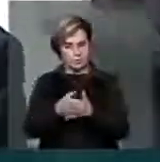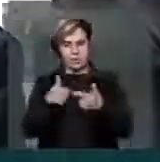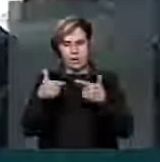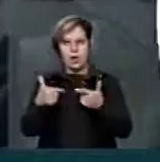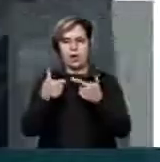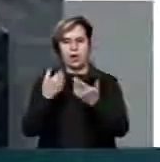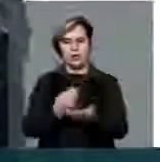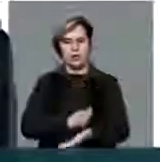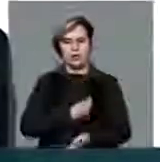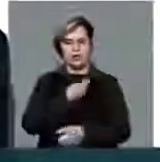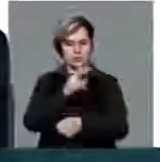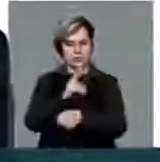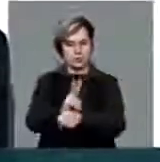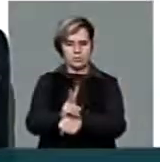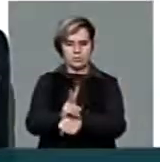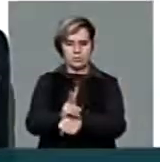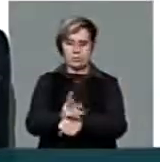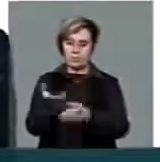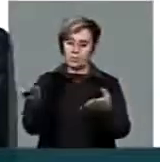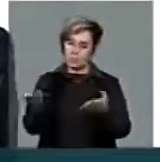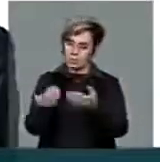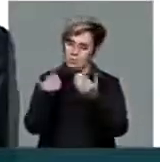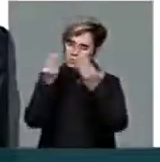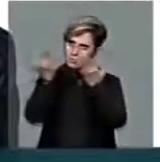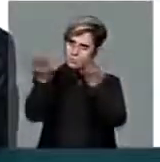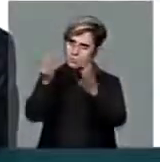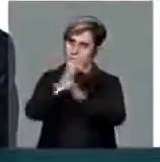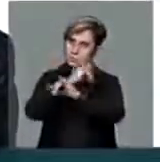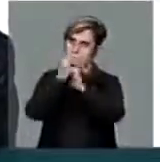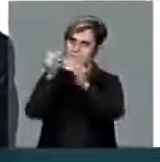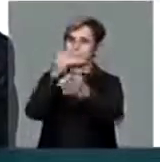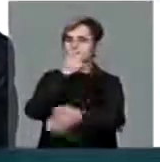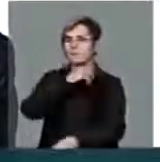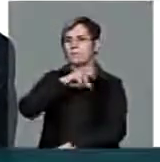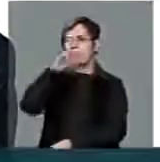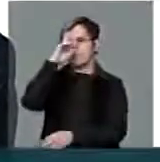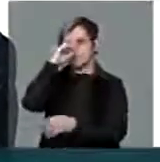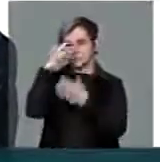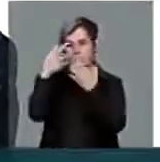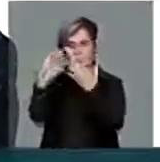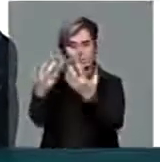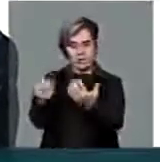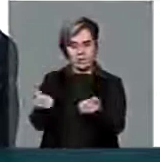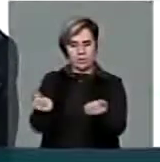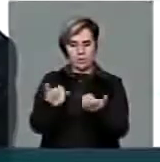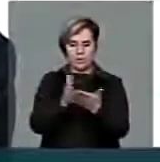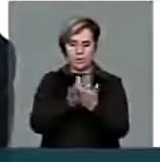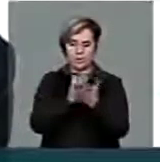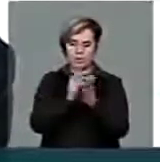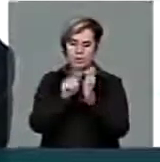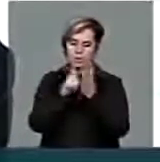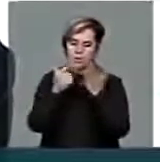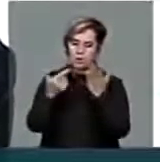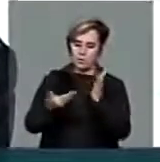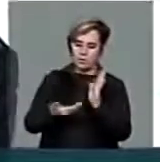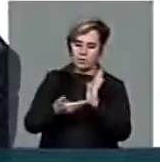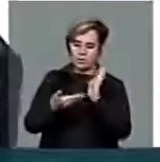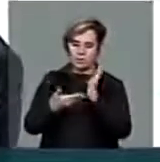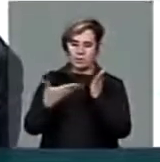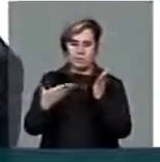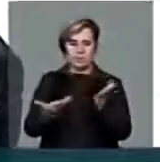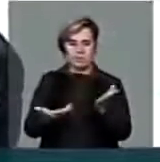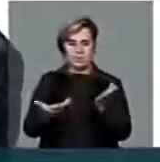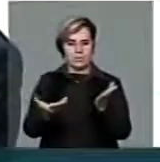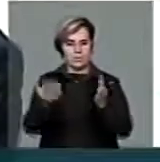vida, eu trago aqui para que V. Exª receba nos anais desta Casa um pronunciamento em